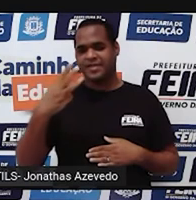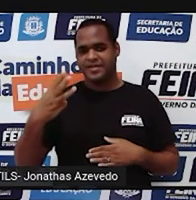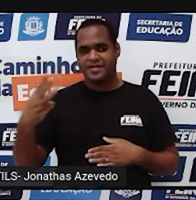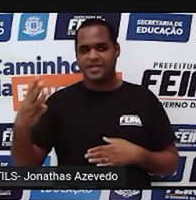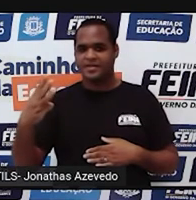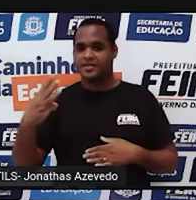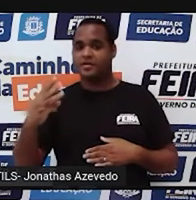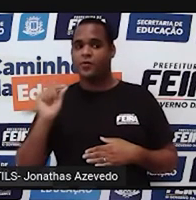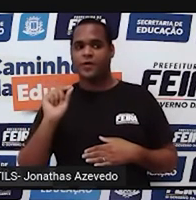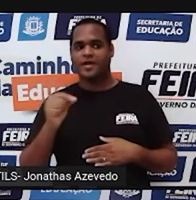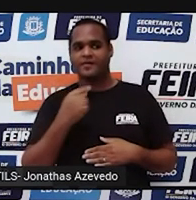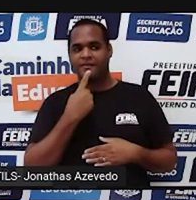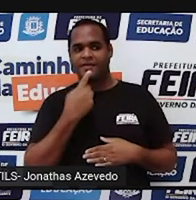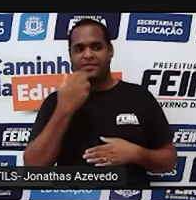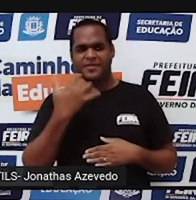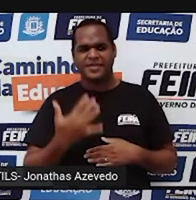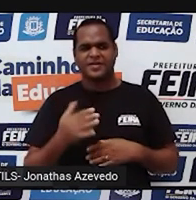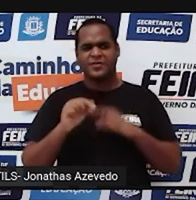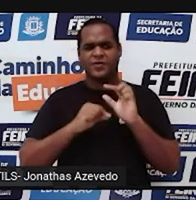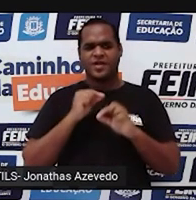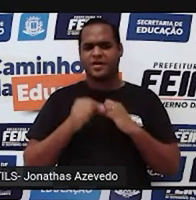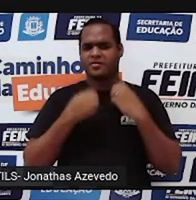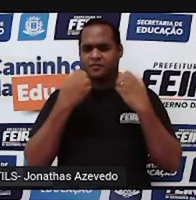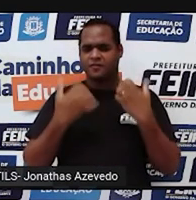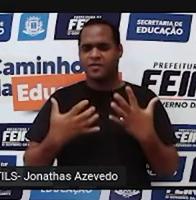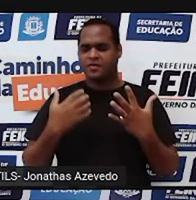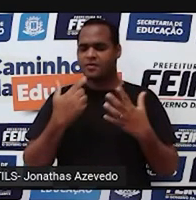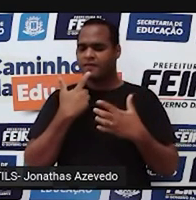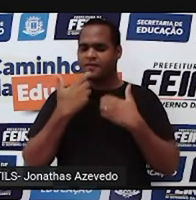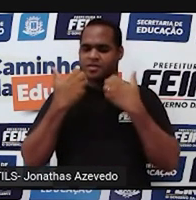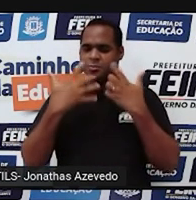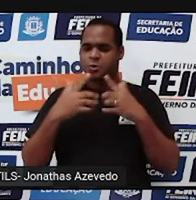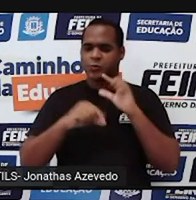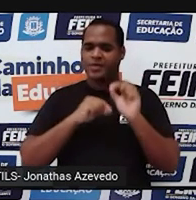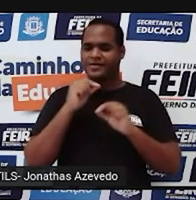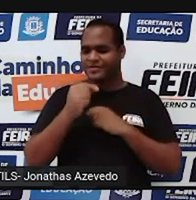estão dizendo alguma coisa. O que é que elas estão nos dizendo?